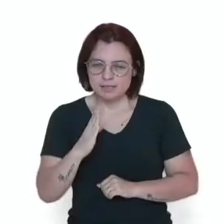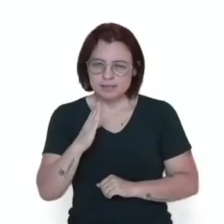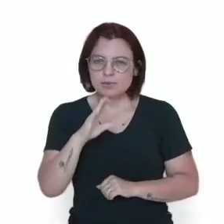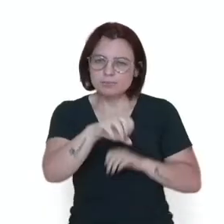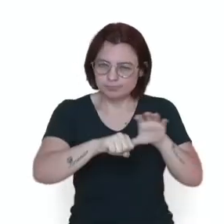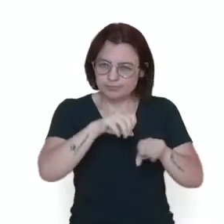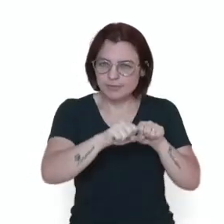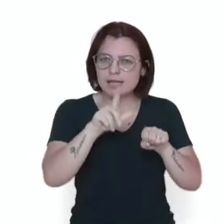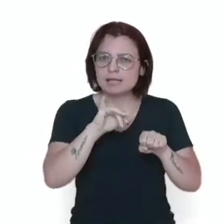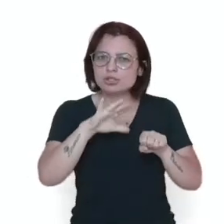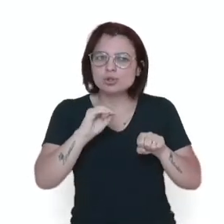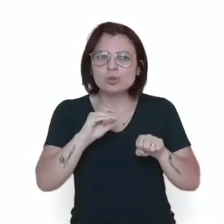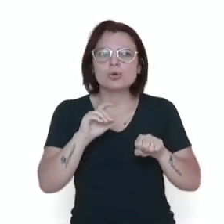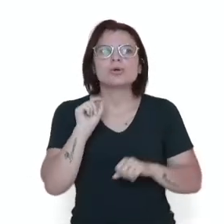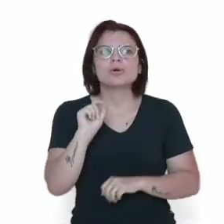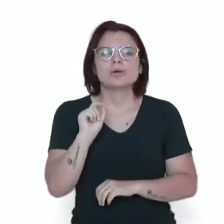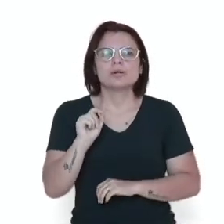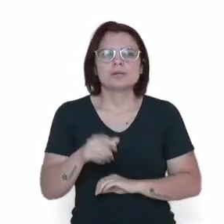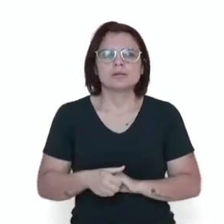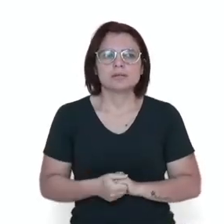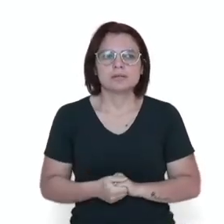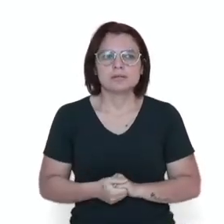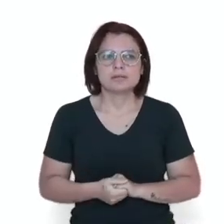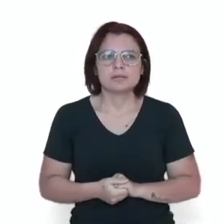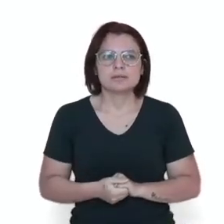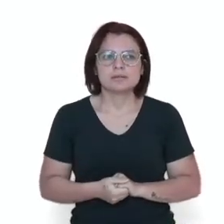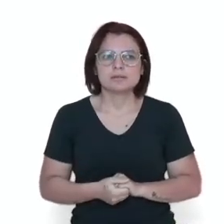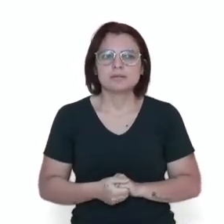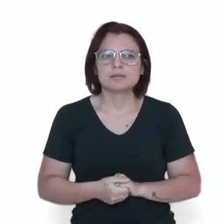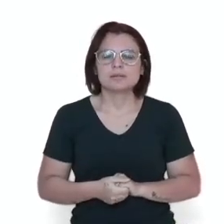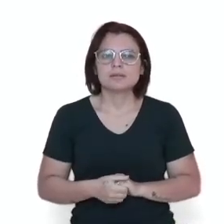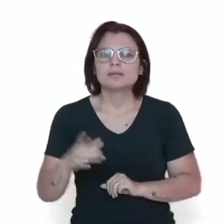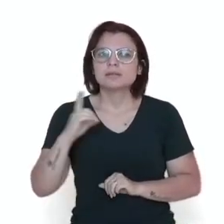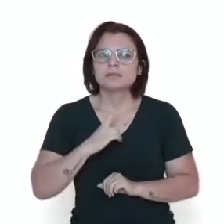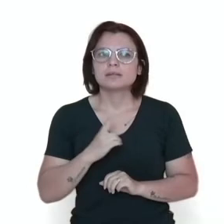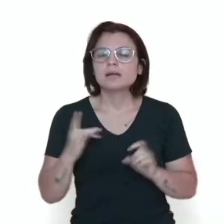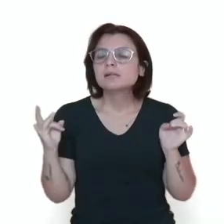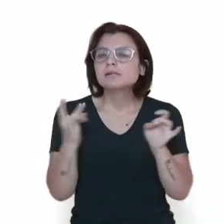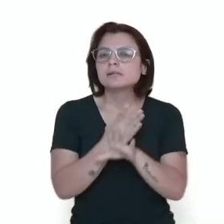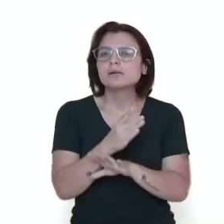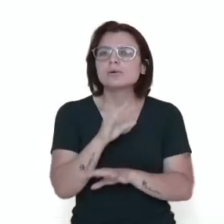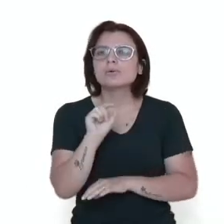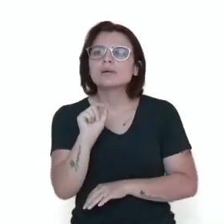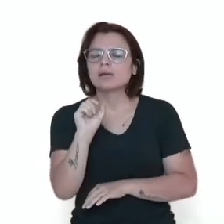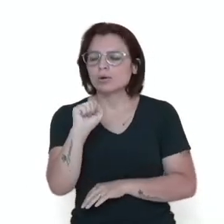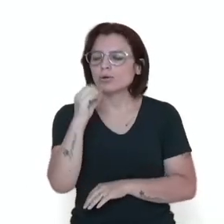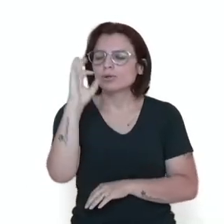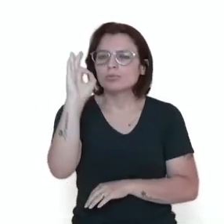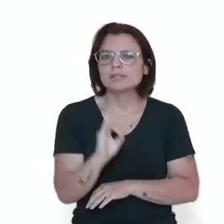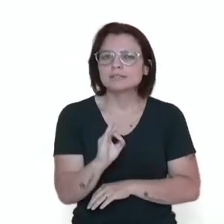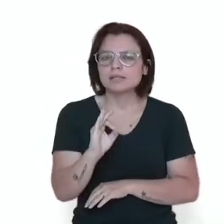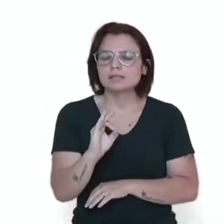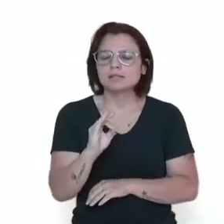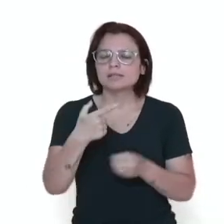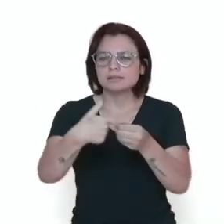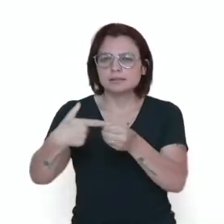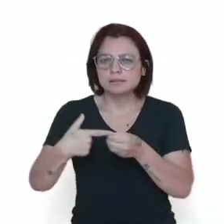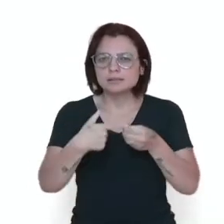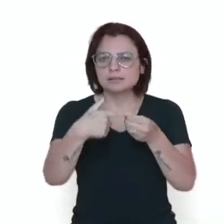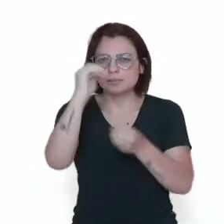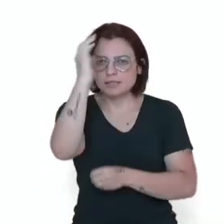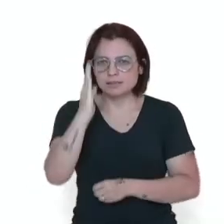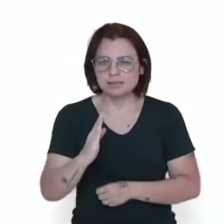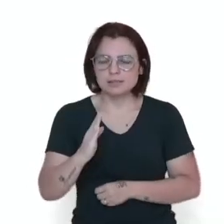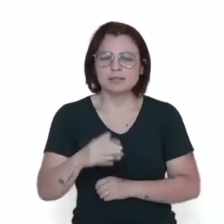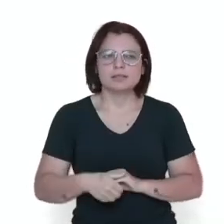ela acaba acontecendo com apenas 8% das cidades brasileiras, das